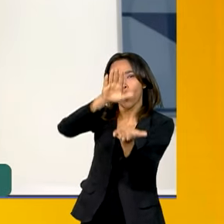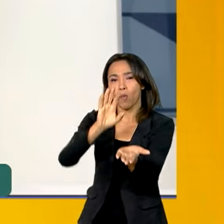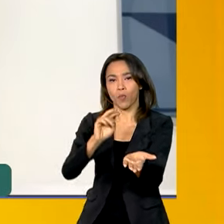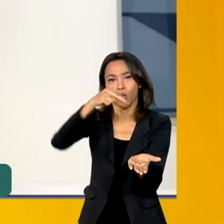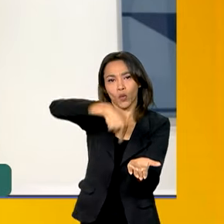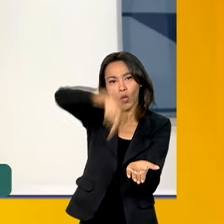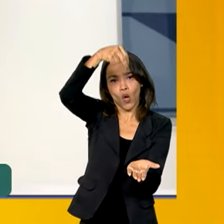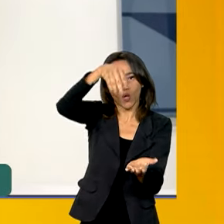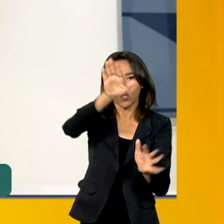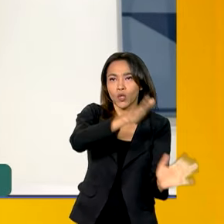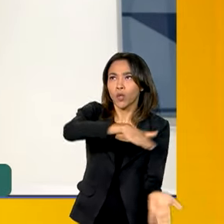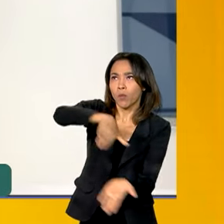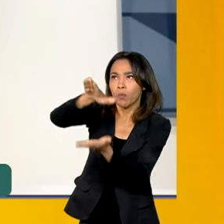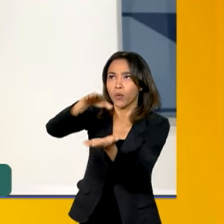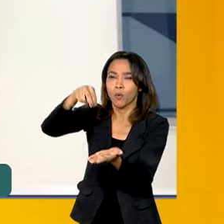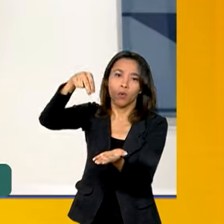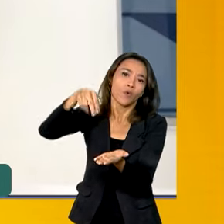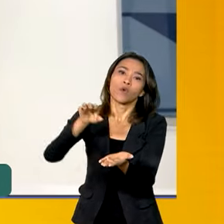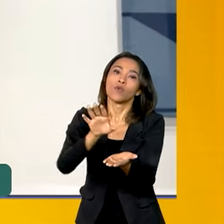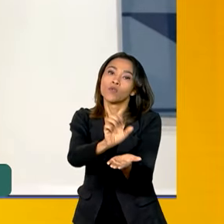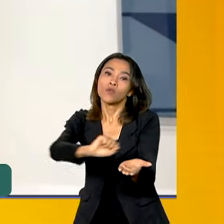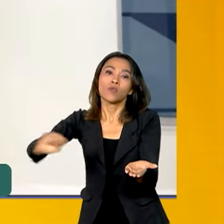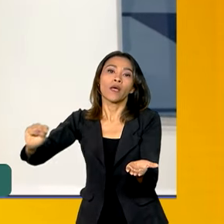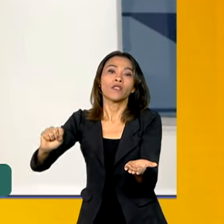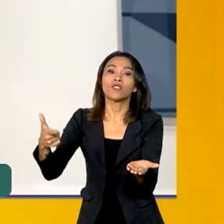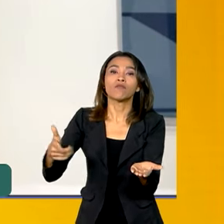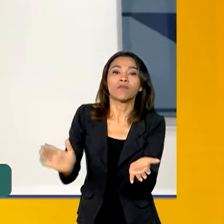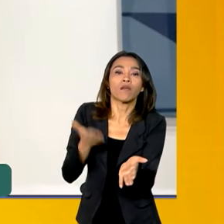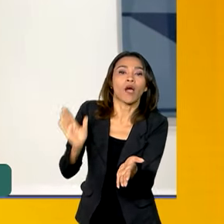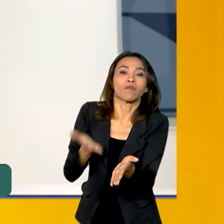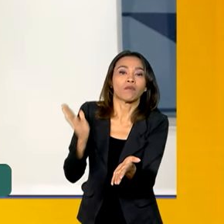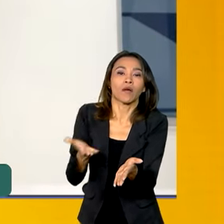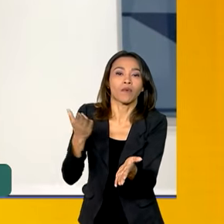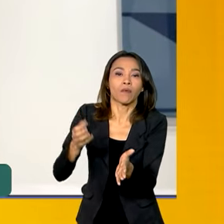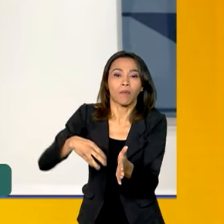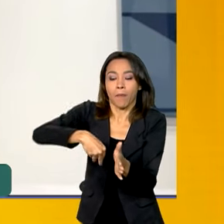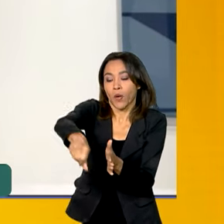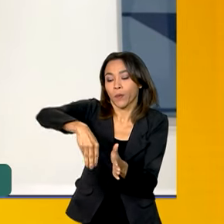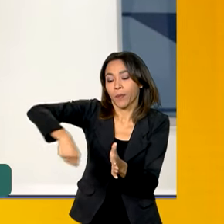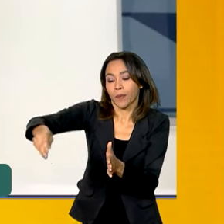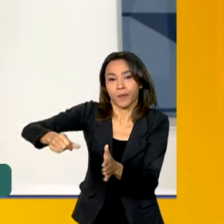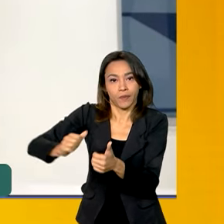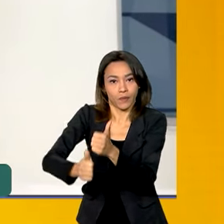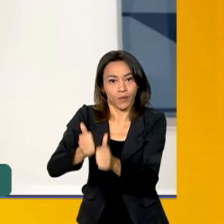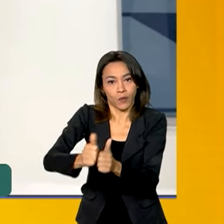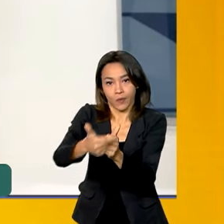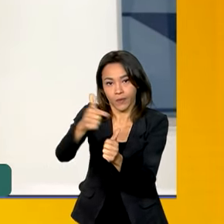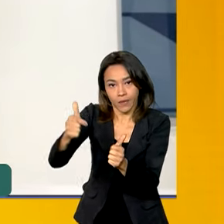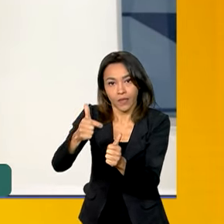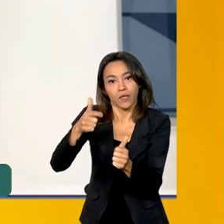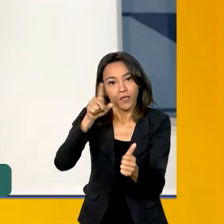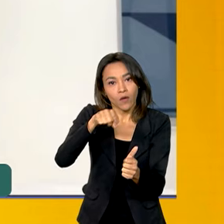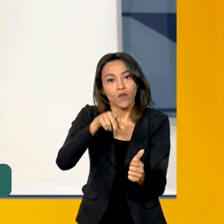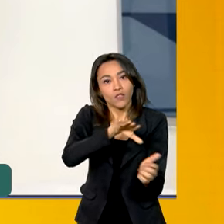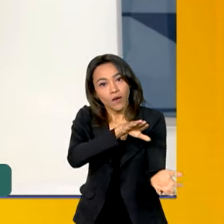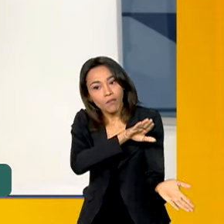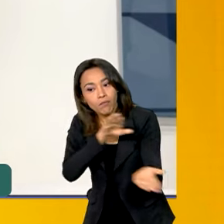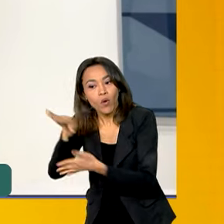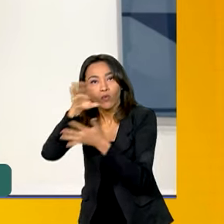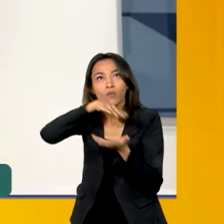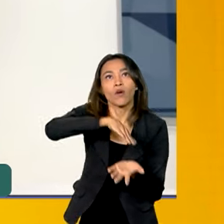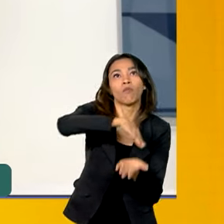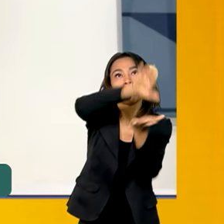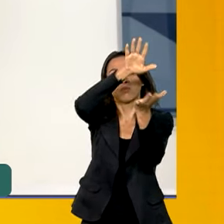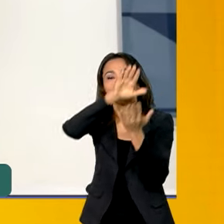Nordeste, para o Sudeste, que são regiões que não produzem. E vamos direcioná-las, direcionar essa compra para abastecer